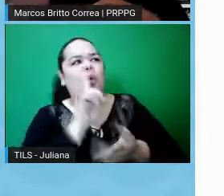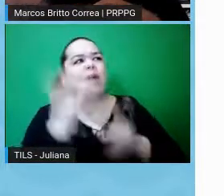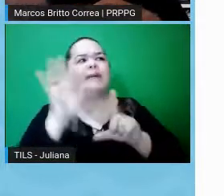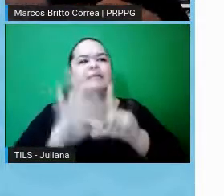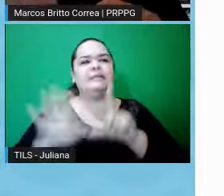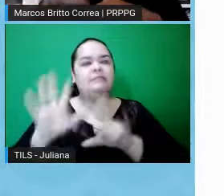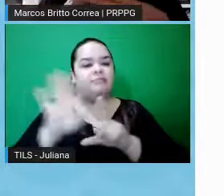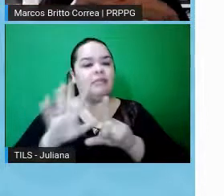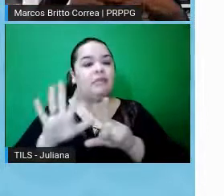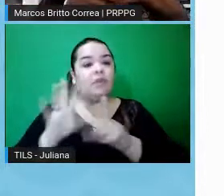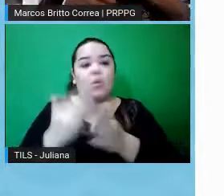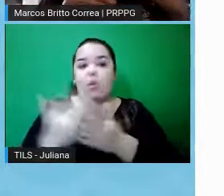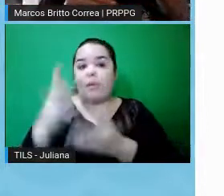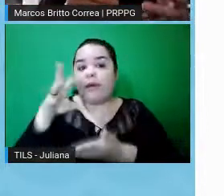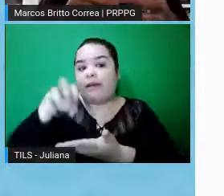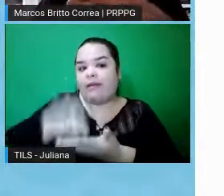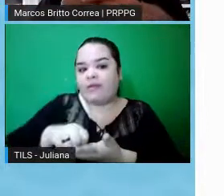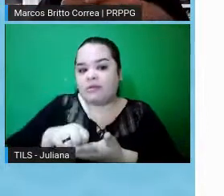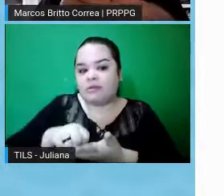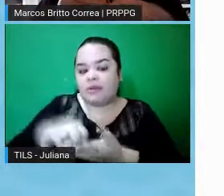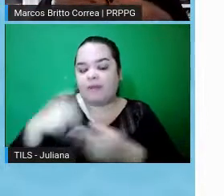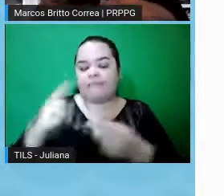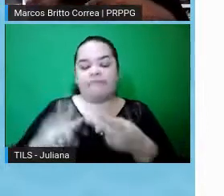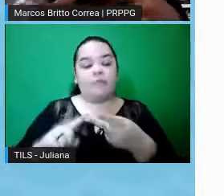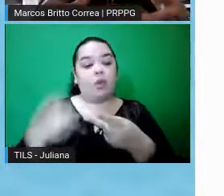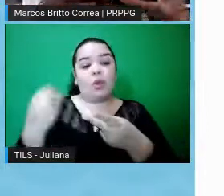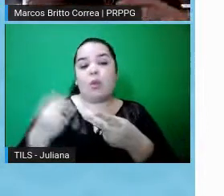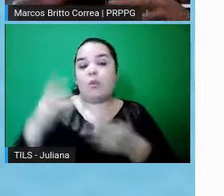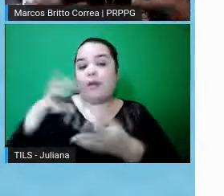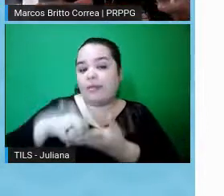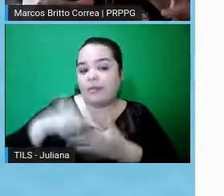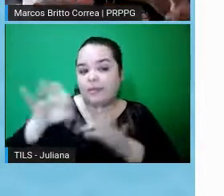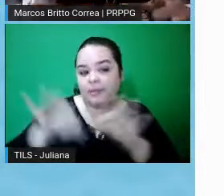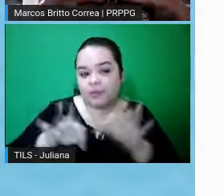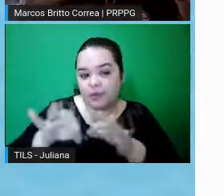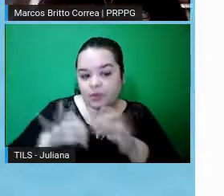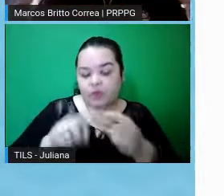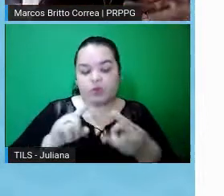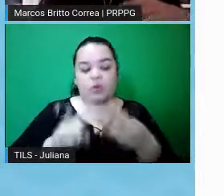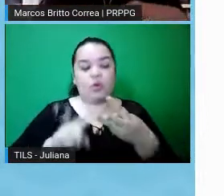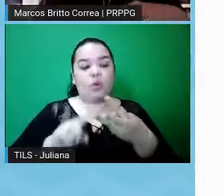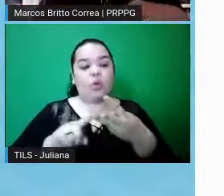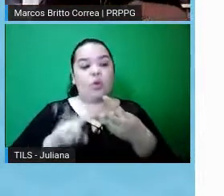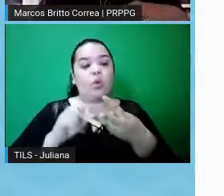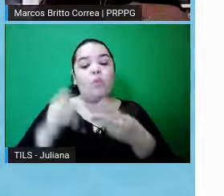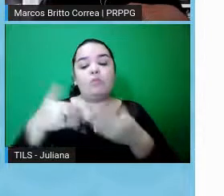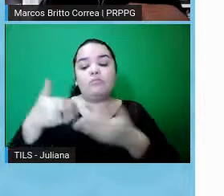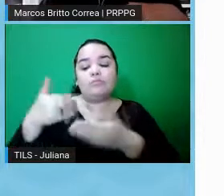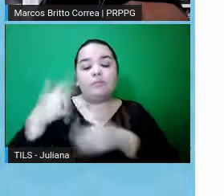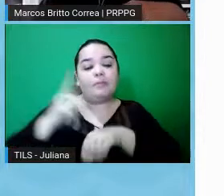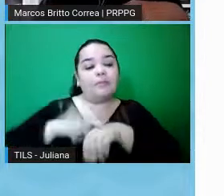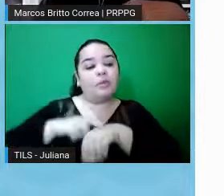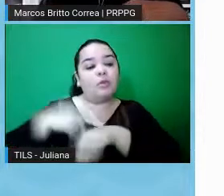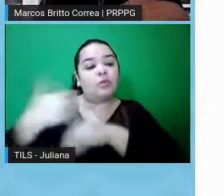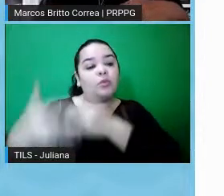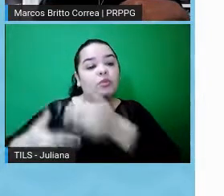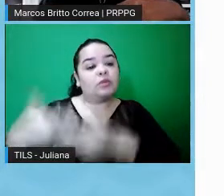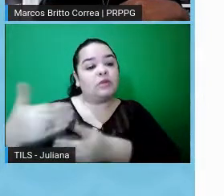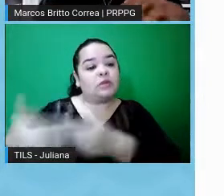Então, como fazer um cadastro de pesquisador, como cadastrar um projeto, e depois, como é que ocorre essa tramitação dentro do sistema.